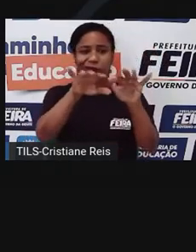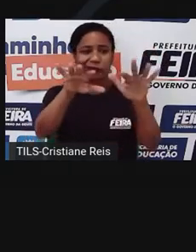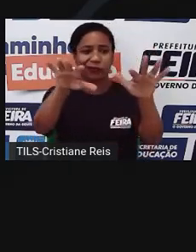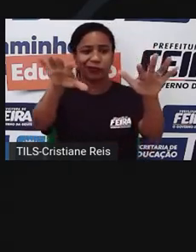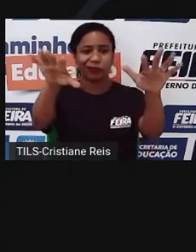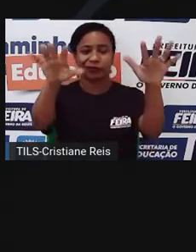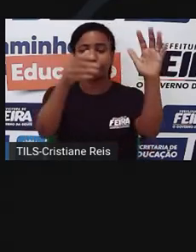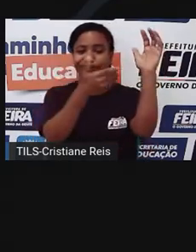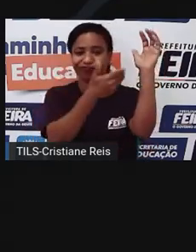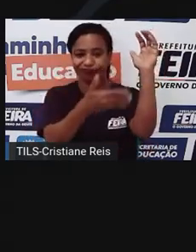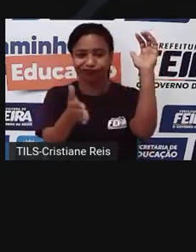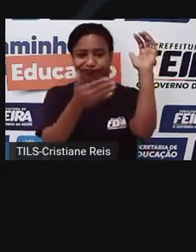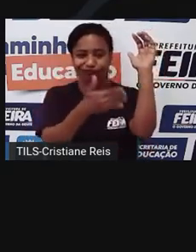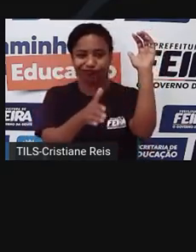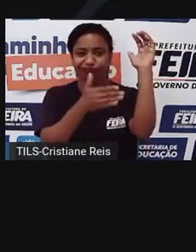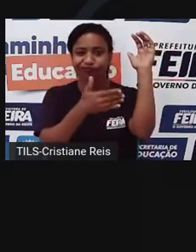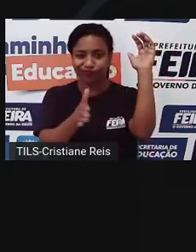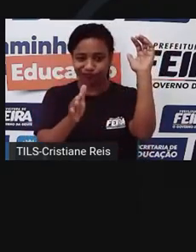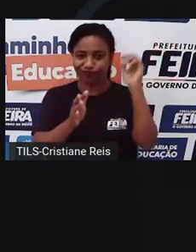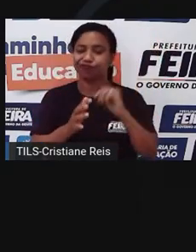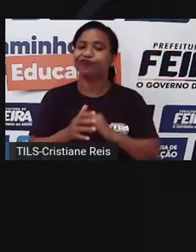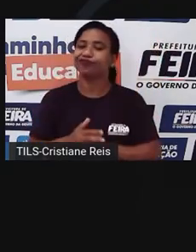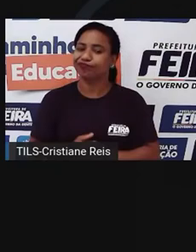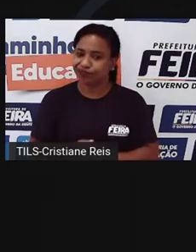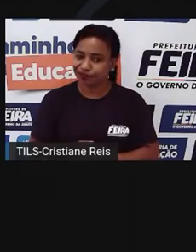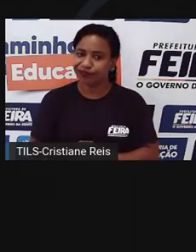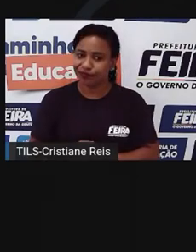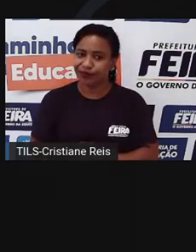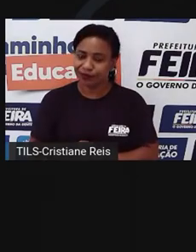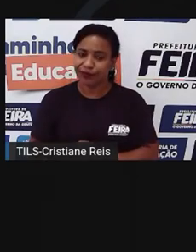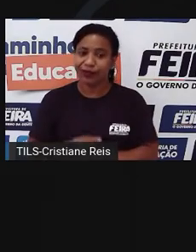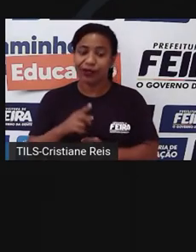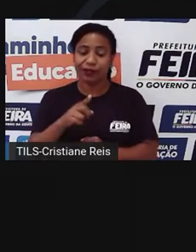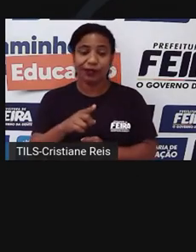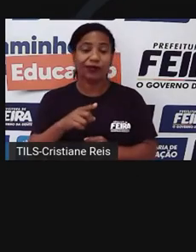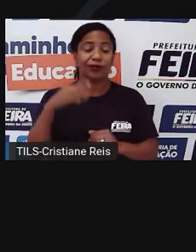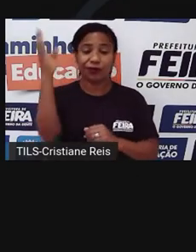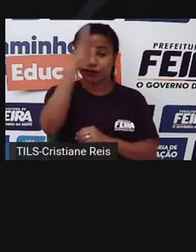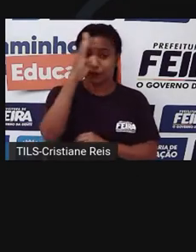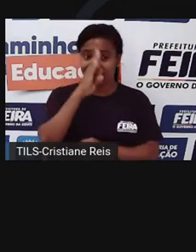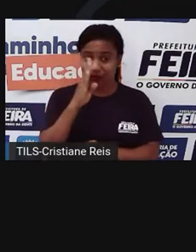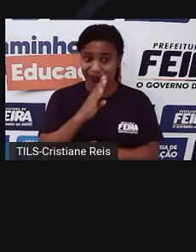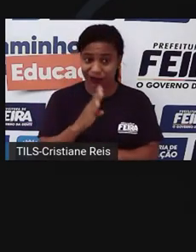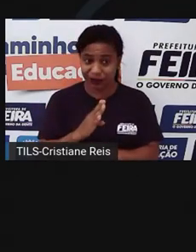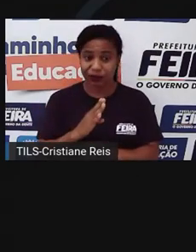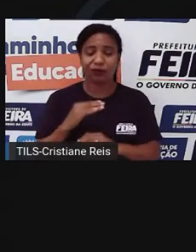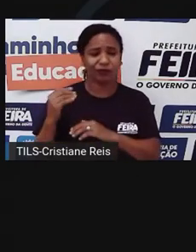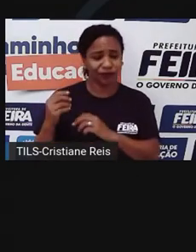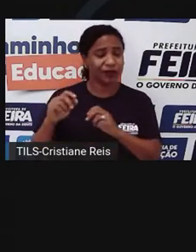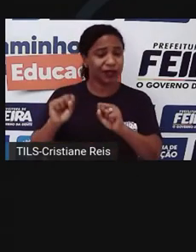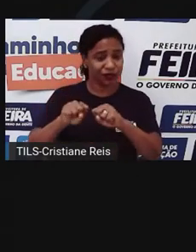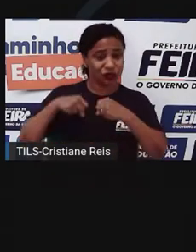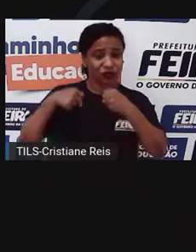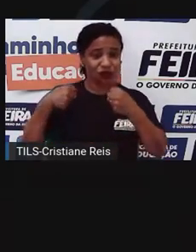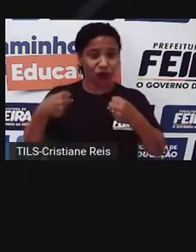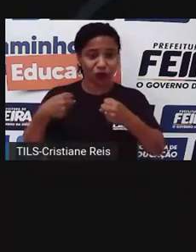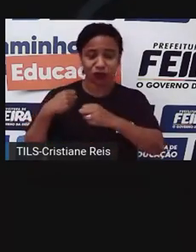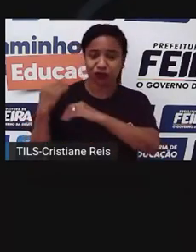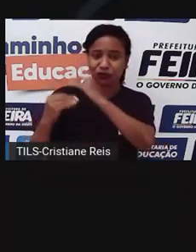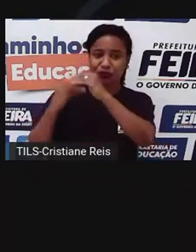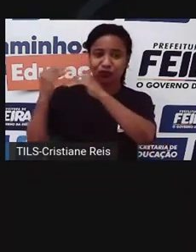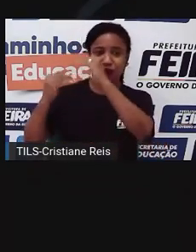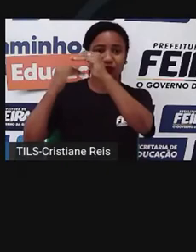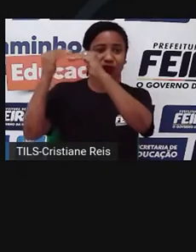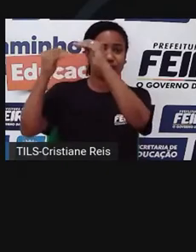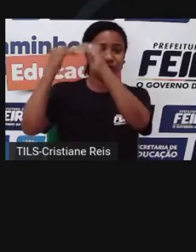É importante observar que o Brasil tem uma história enorme de sucesso, de redução de desmatamento. Inclusive,